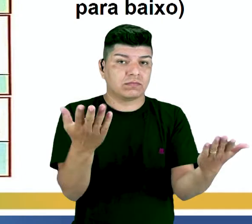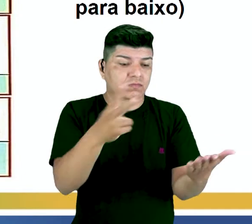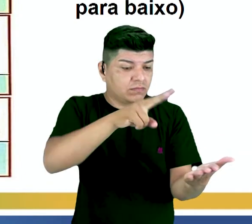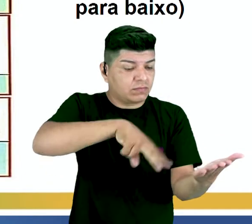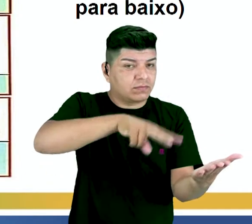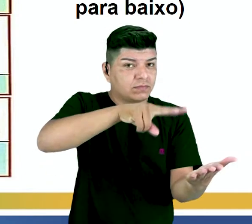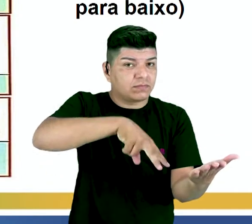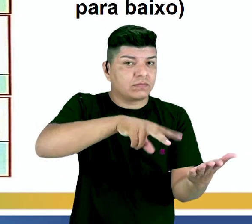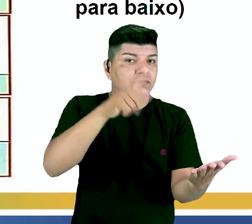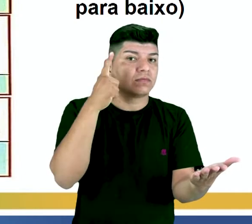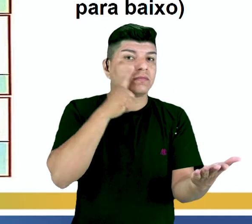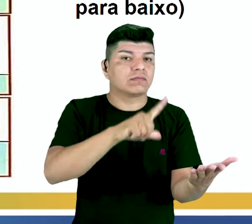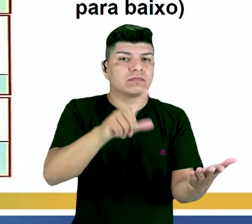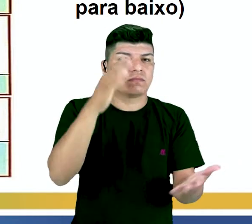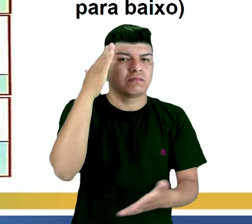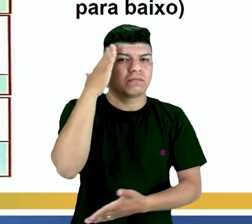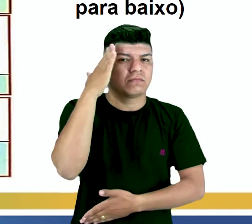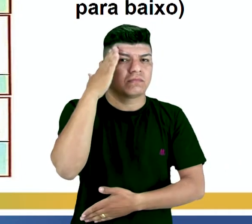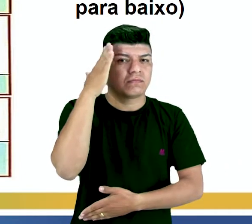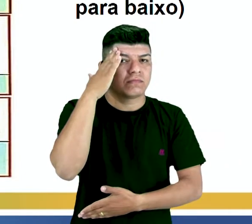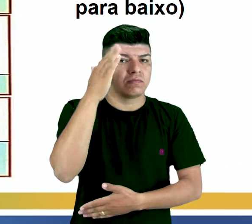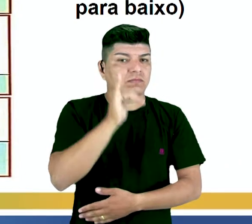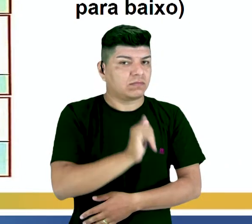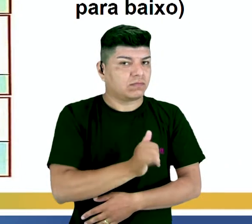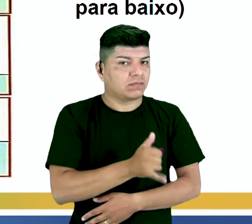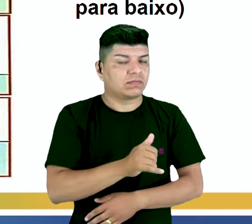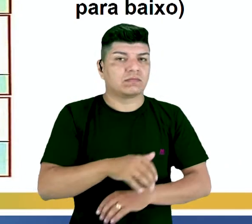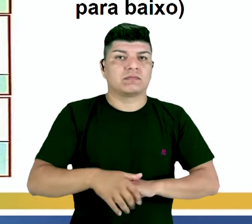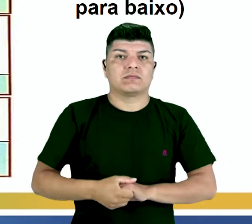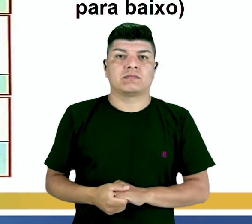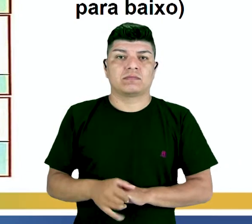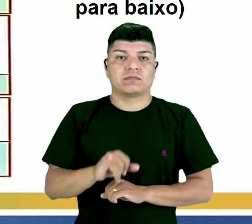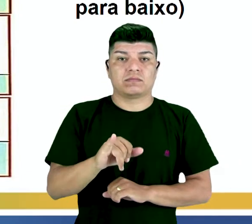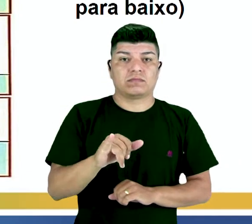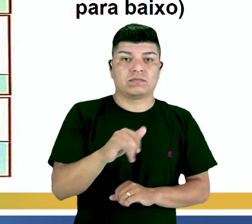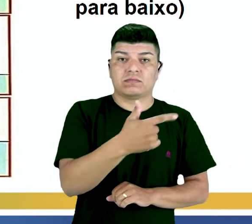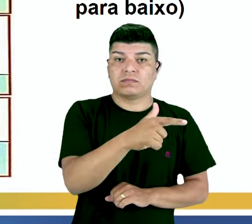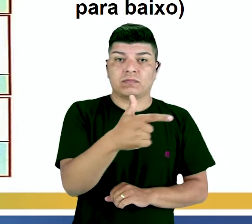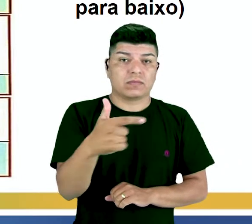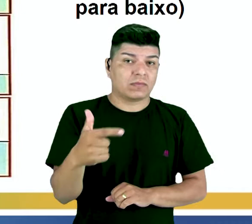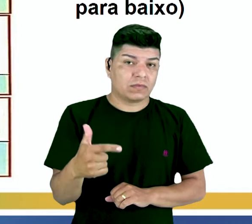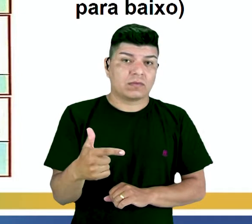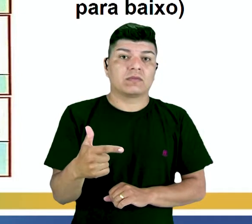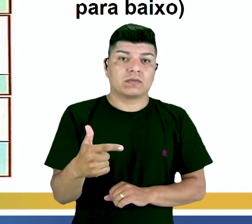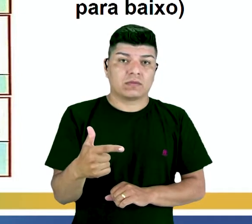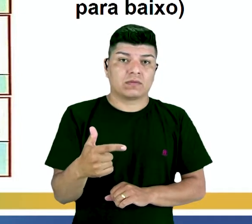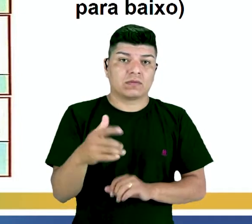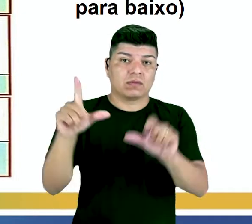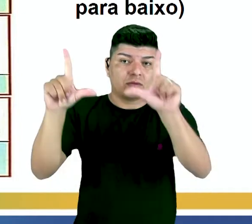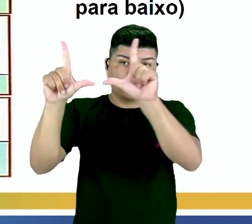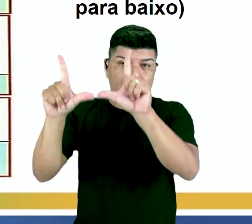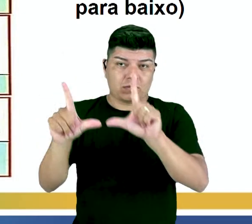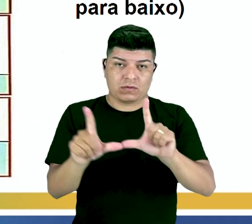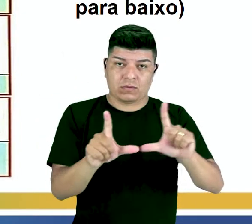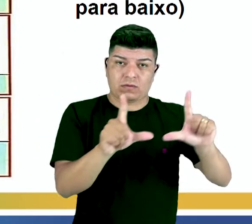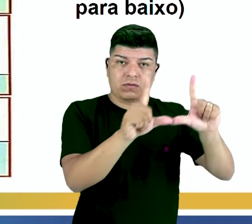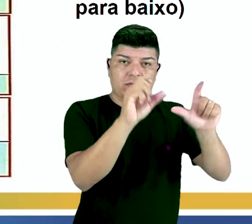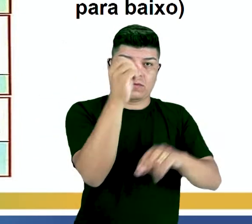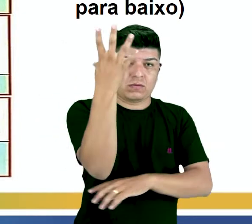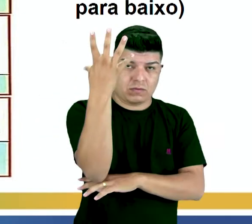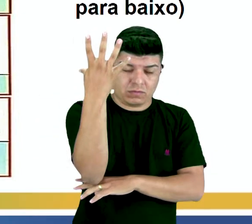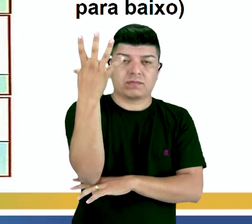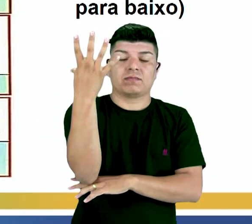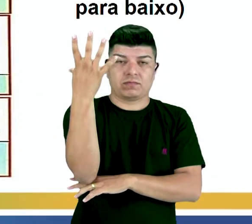leitor, consiga compreender aquela narrativa. Porque se ela não vir com essa sequência temporal, uma